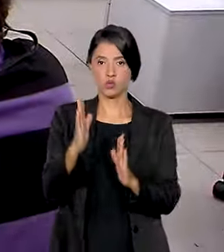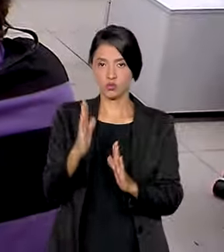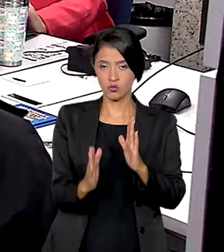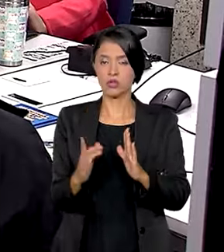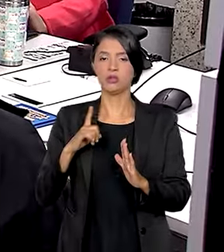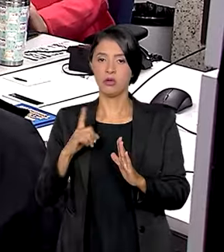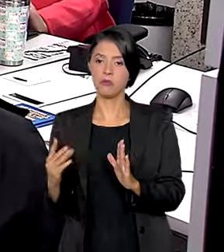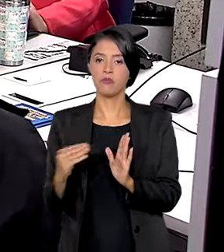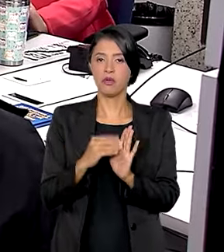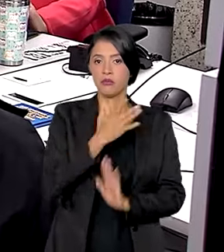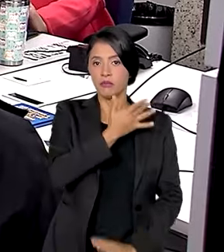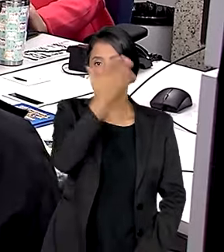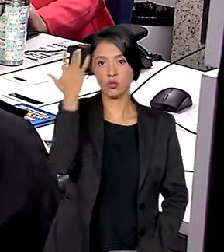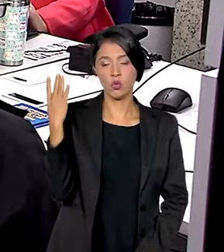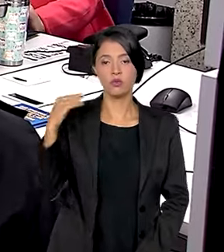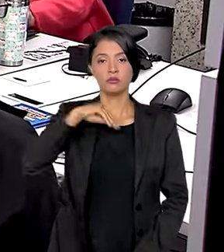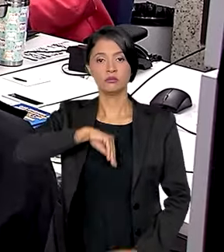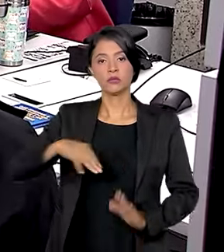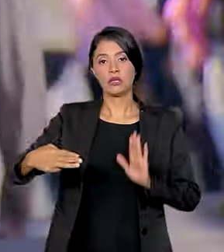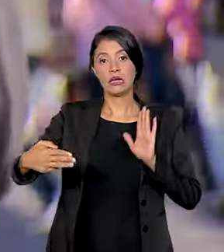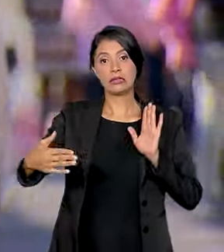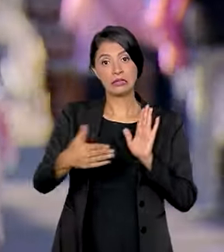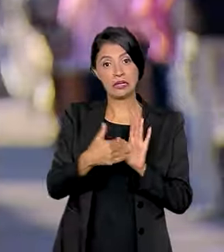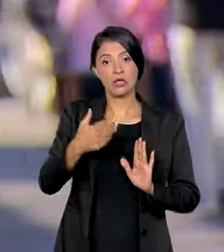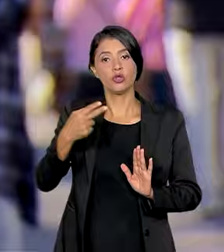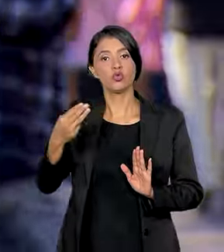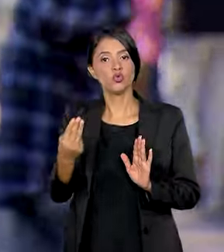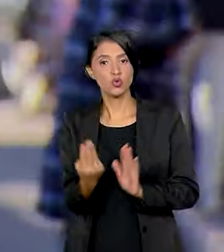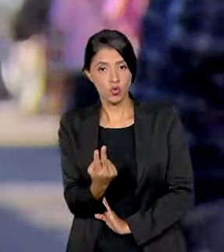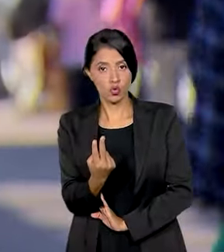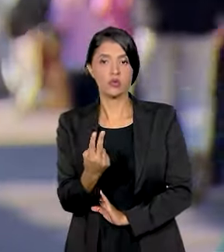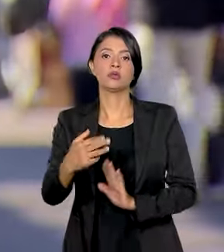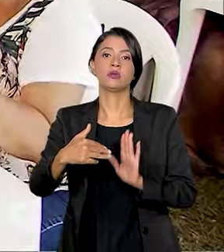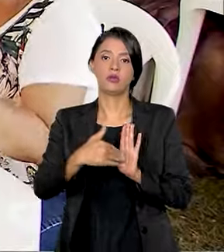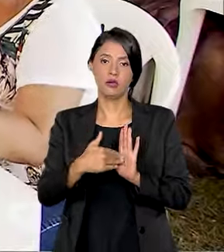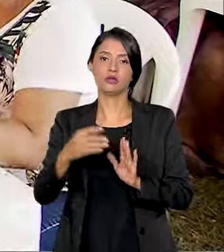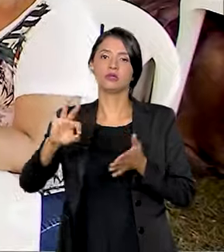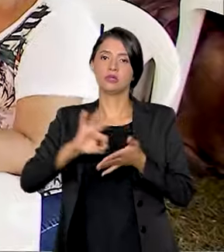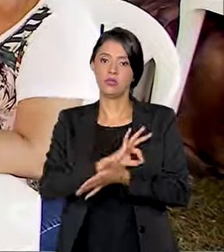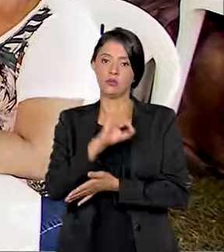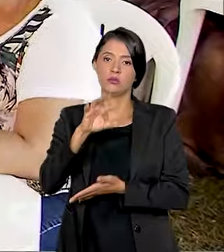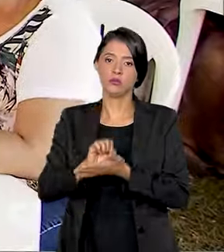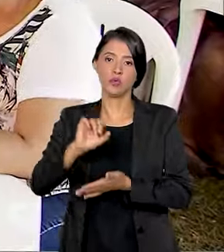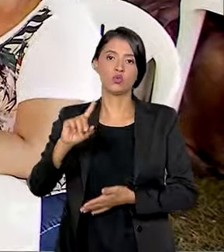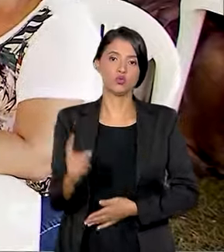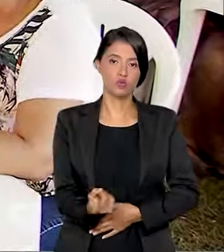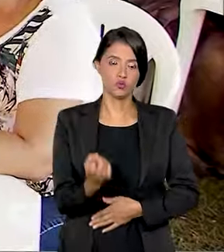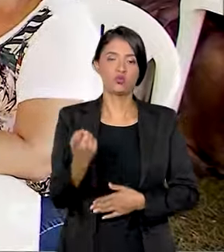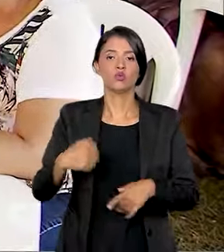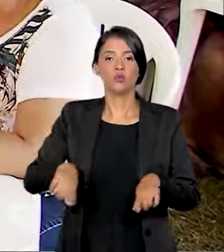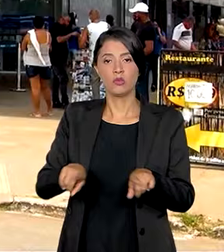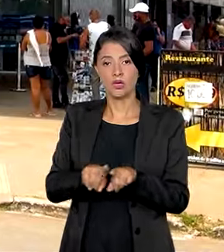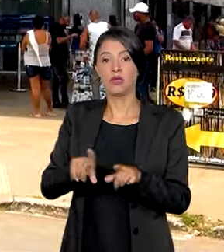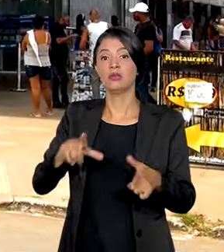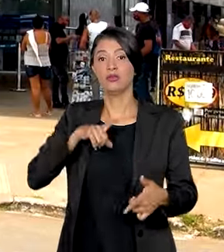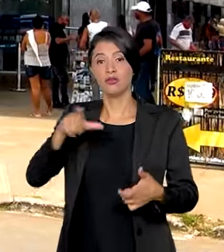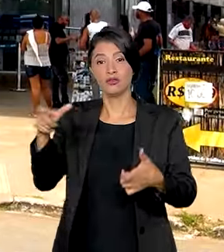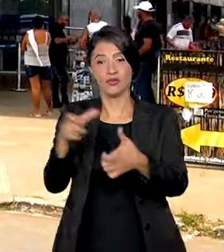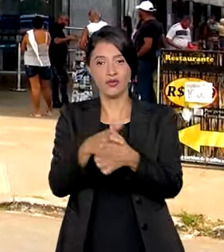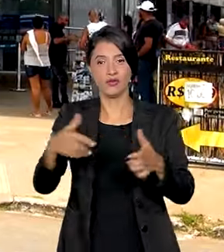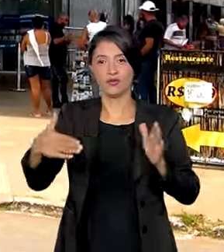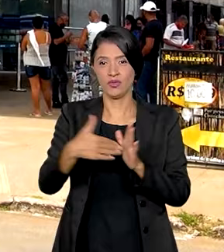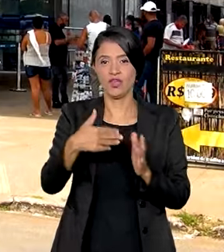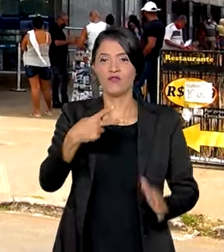etapa, incluiu pessoas com renda de até dois salários mínimos, inscritas no cadastro único e com